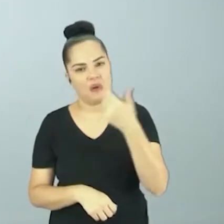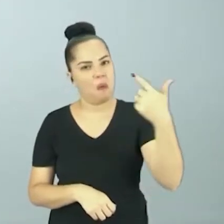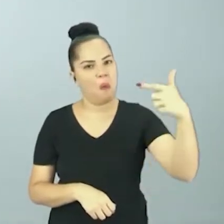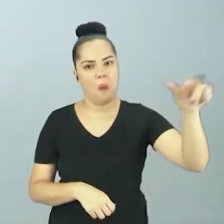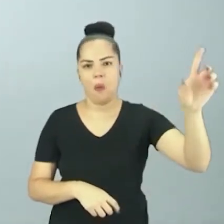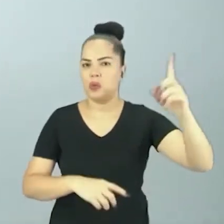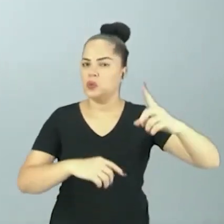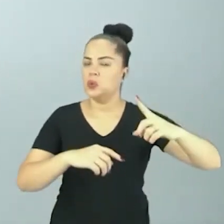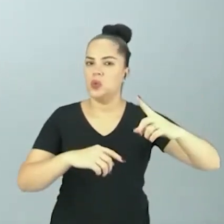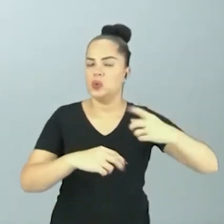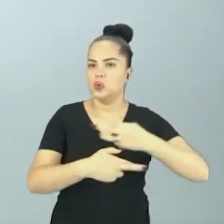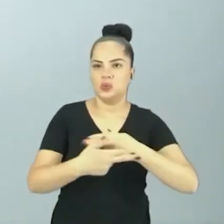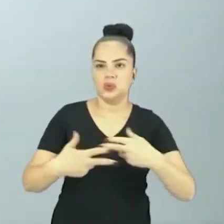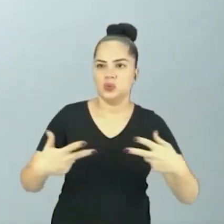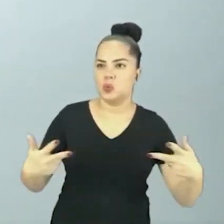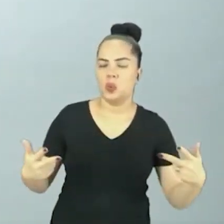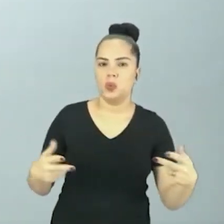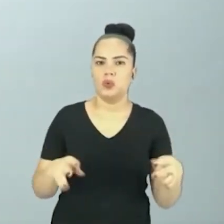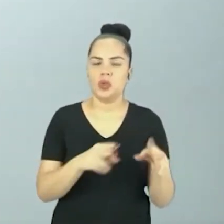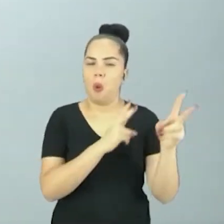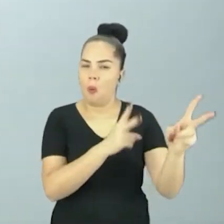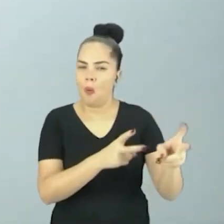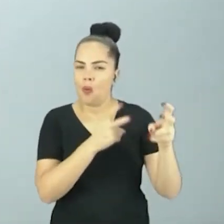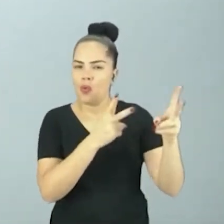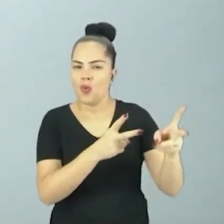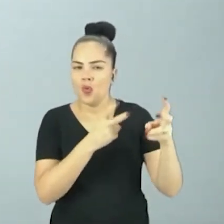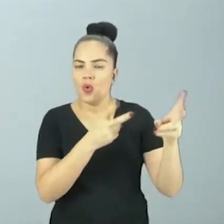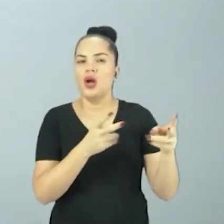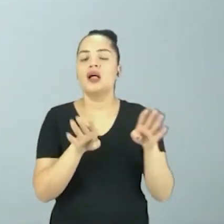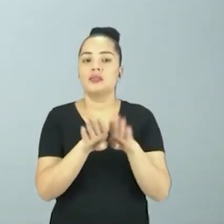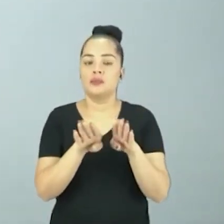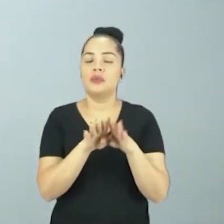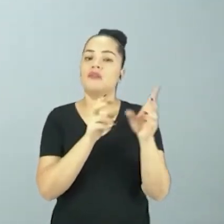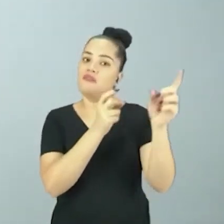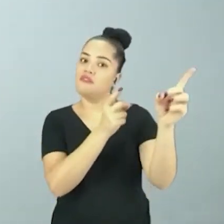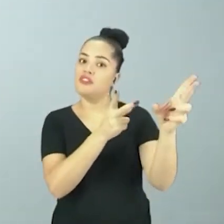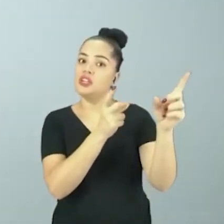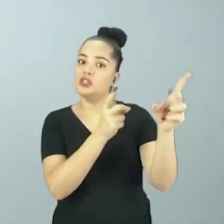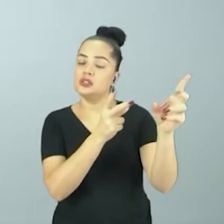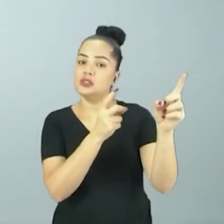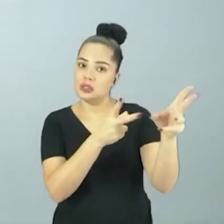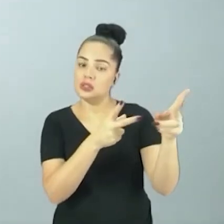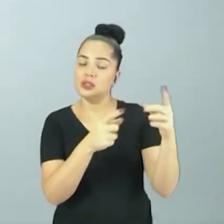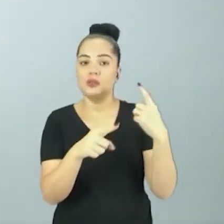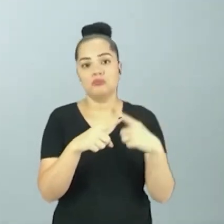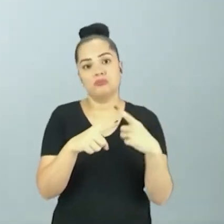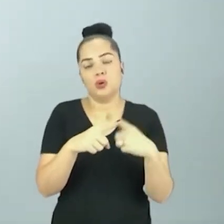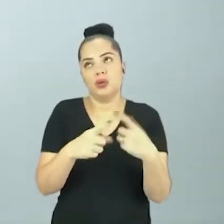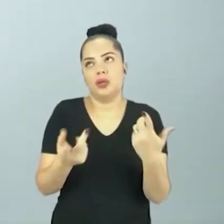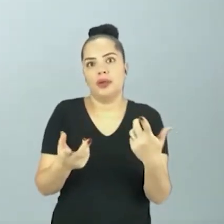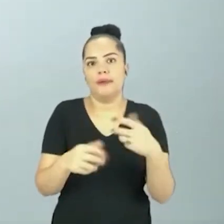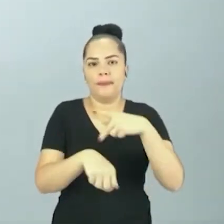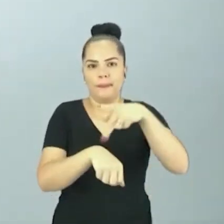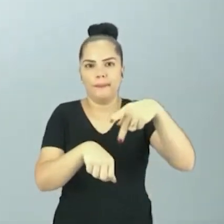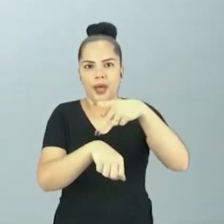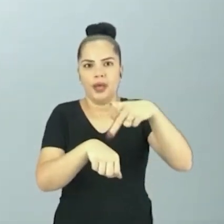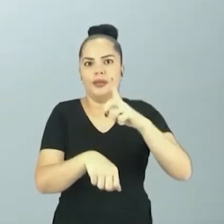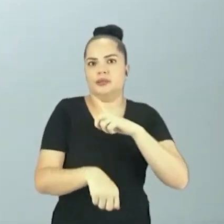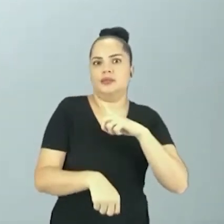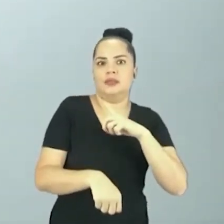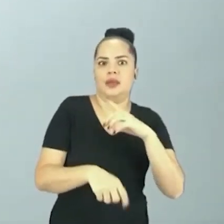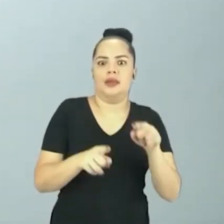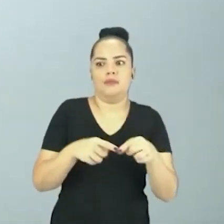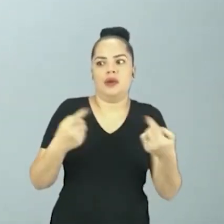produtos, minérios, que são vendidos, até porque o fato de ter não significa dizer que o país tem